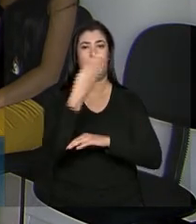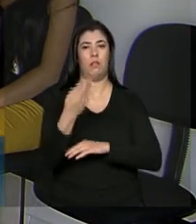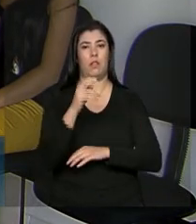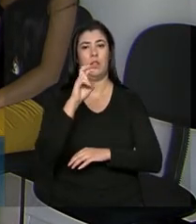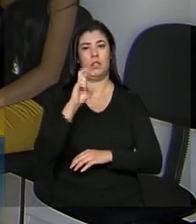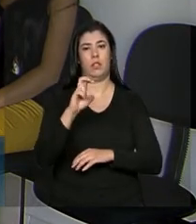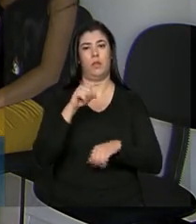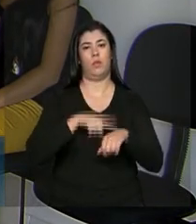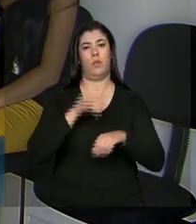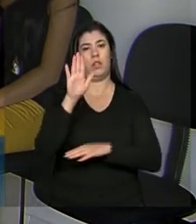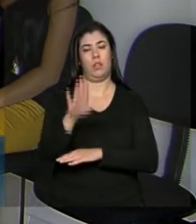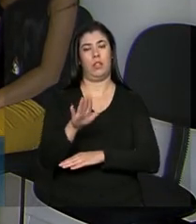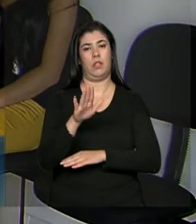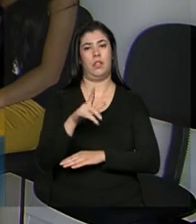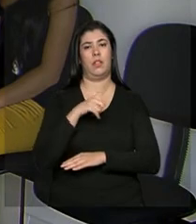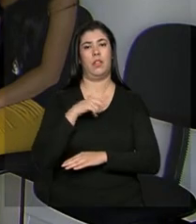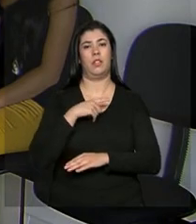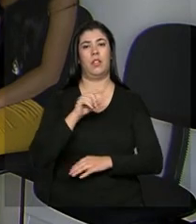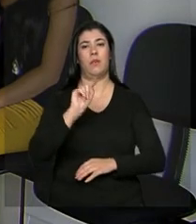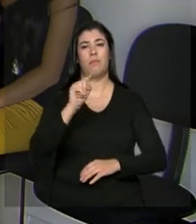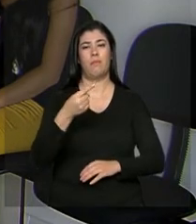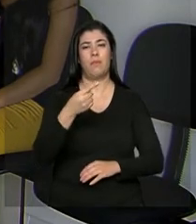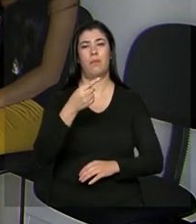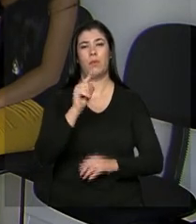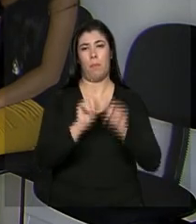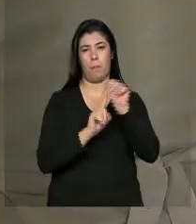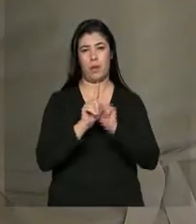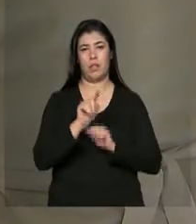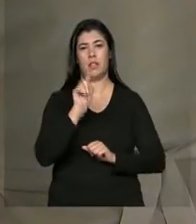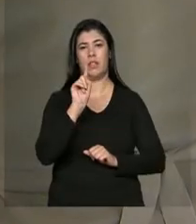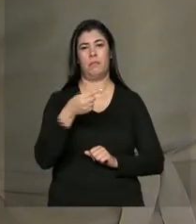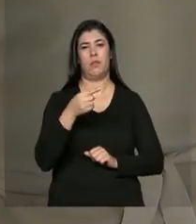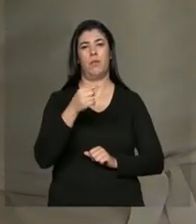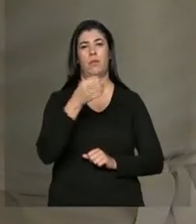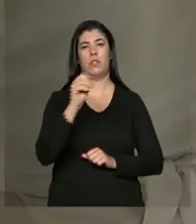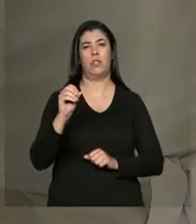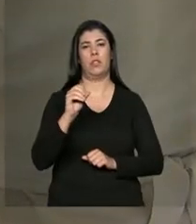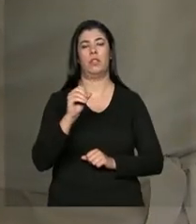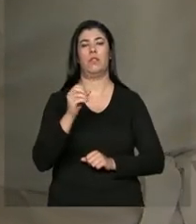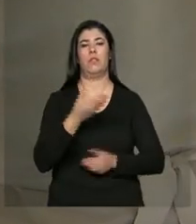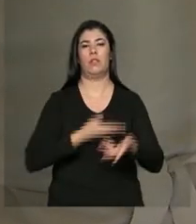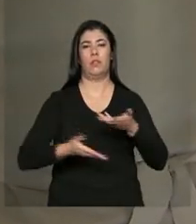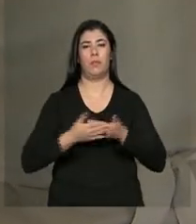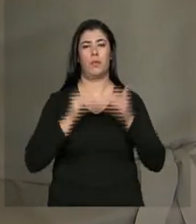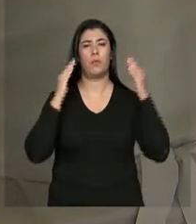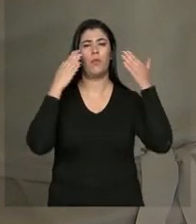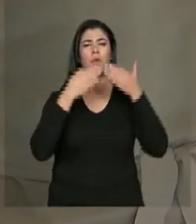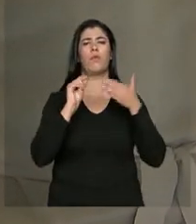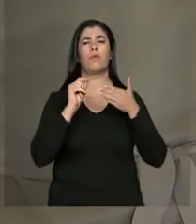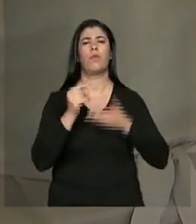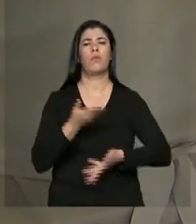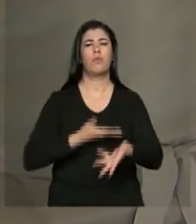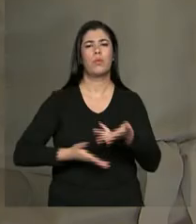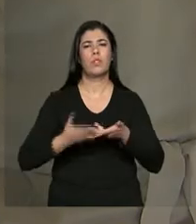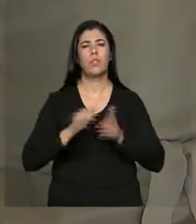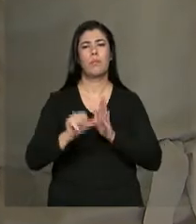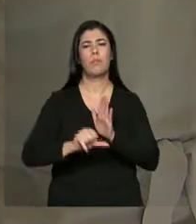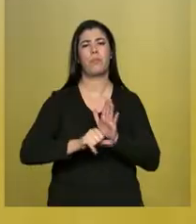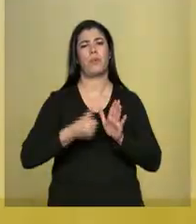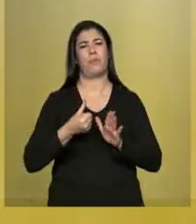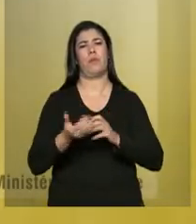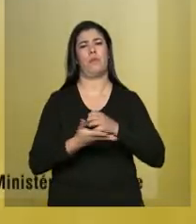feitos, em média, 1.620 atendimentos. O foco do Mais Médicos é a atenção primária.